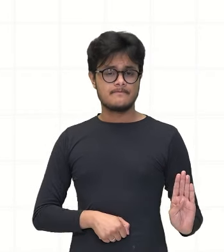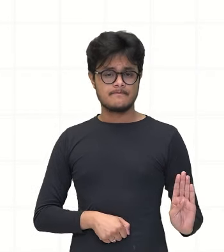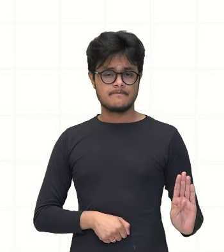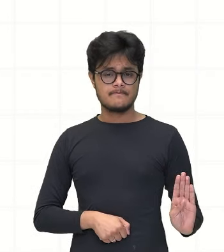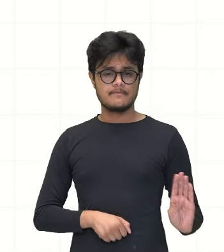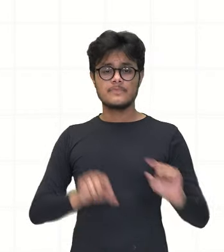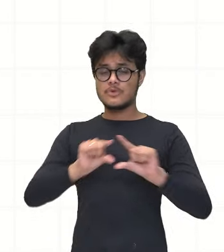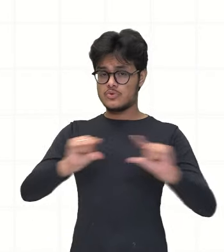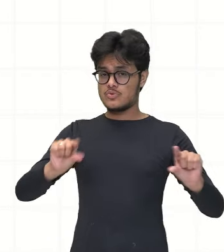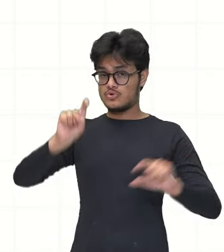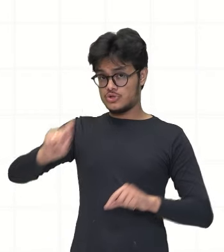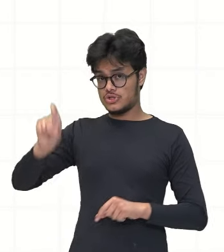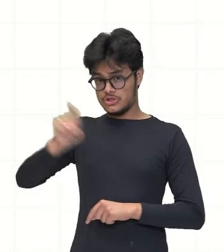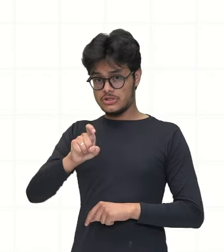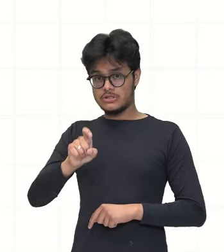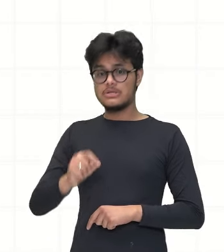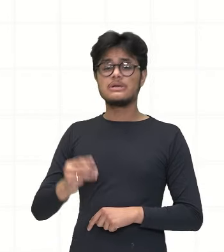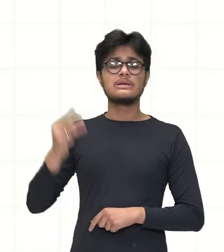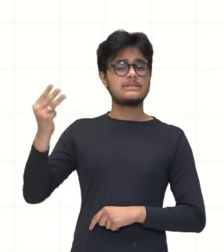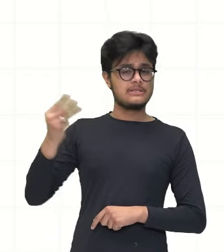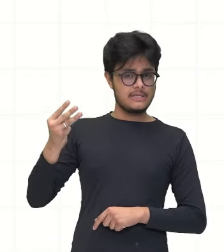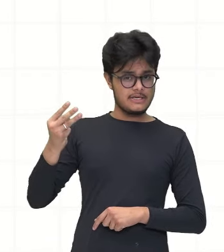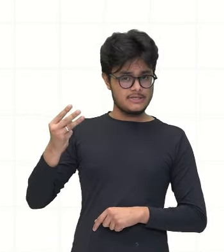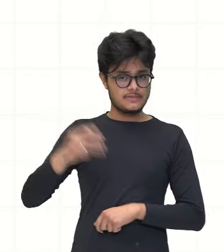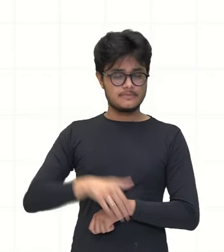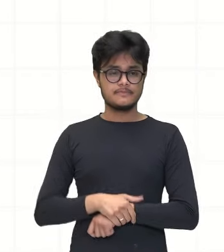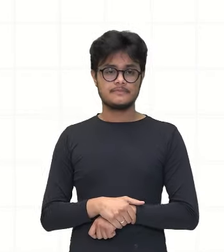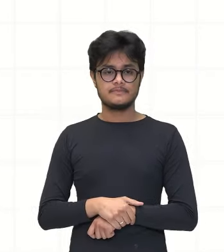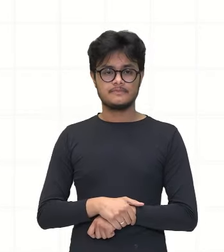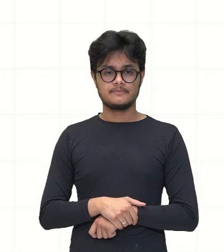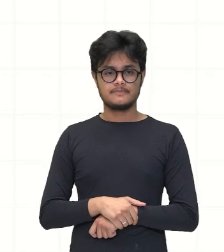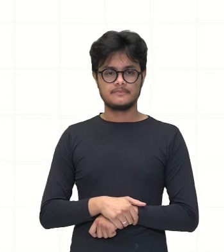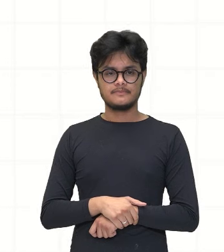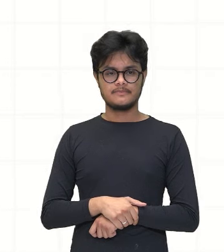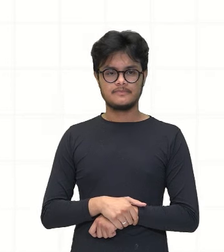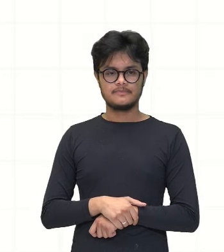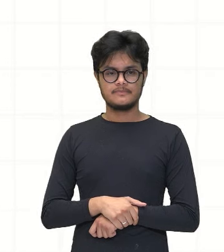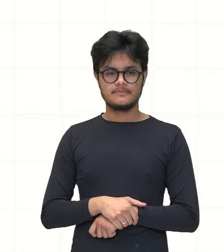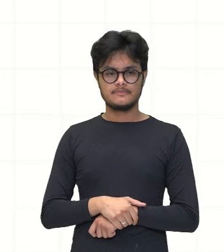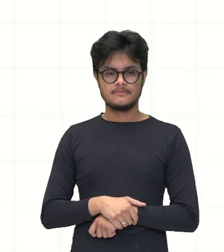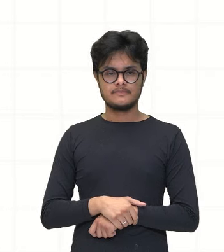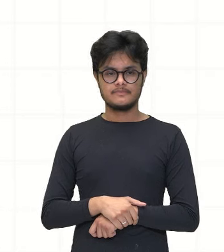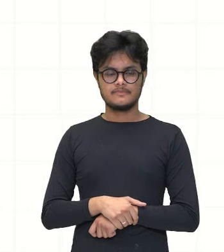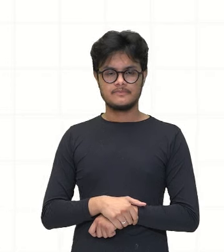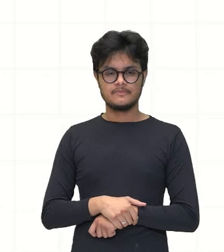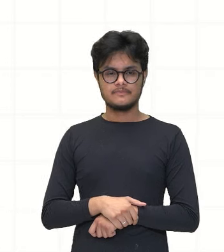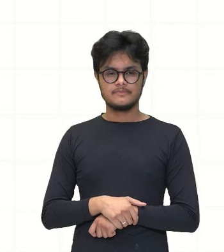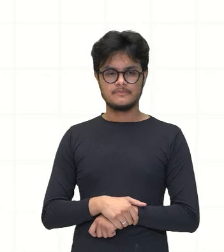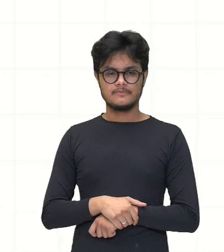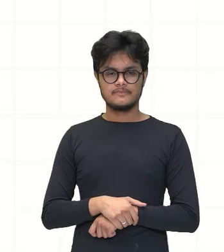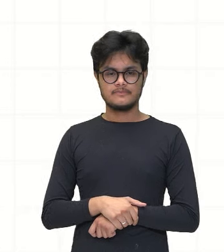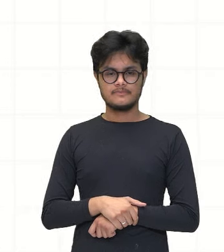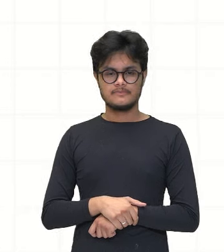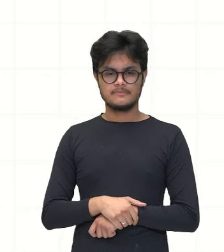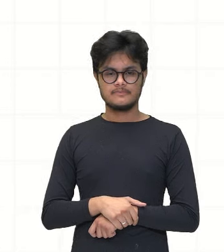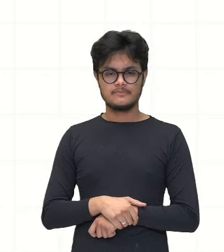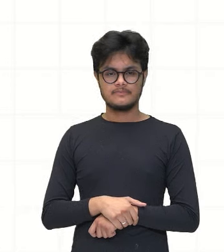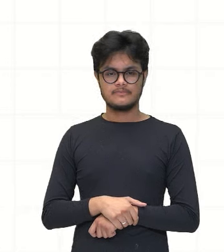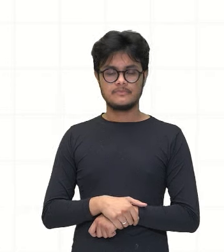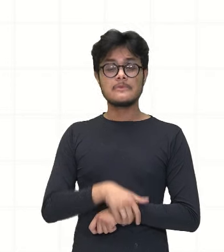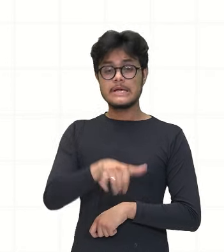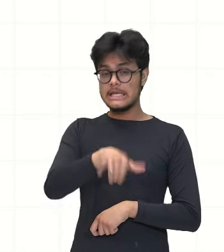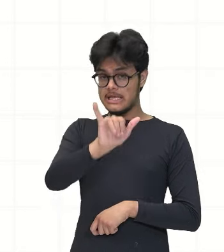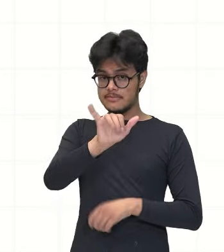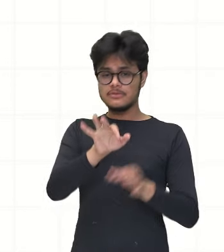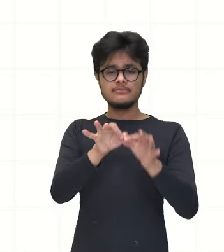Ó, no X primeiro, sempre no X, ele vai ser o 3. Então, o ponto B é 3. E